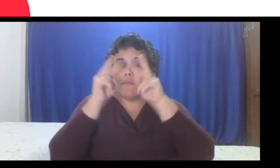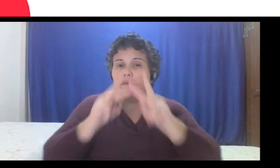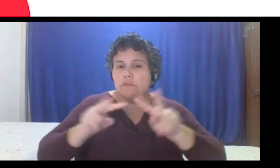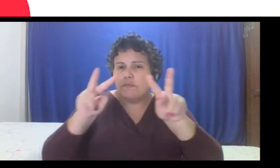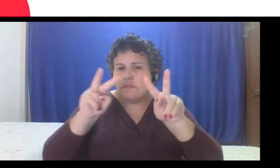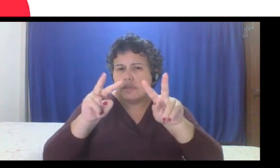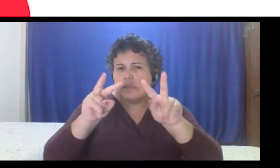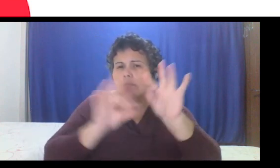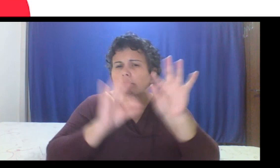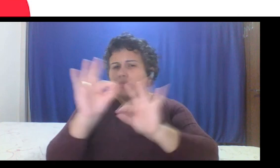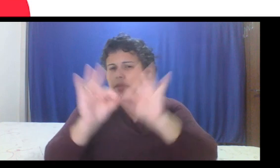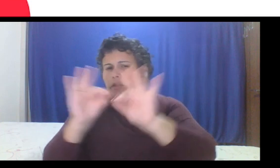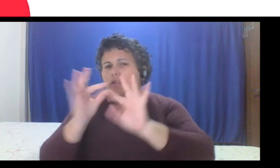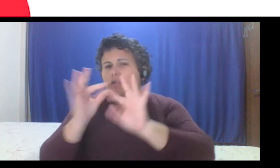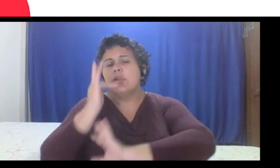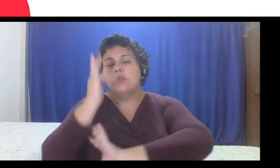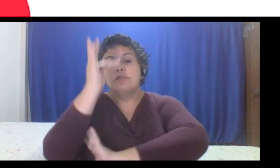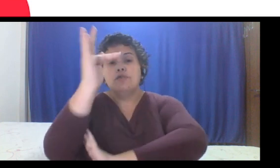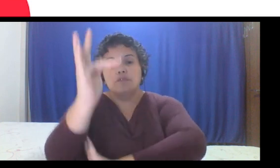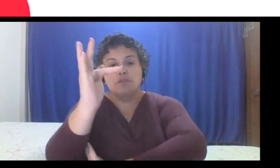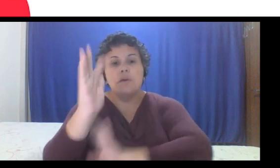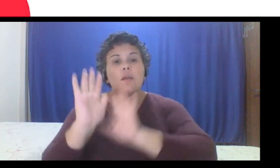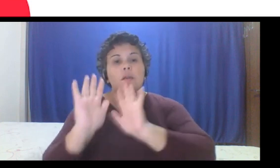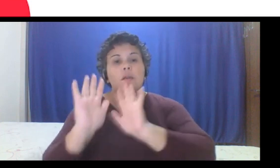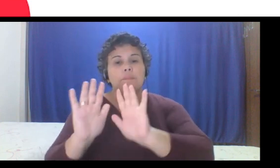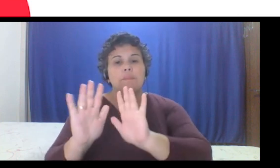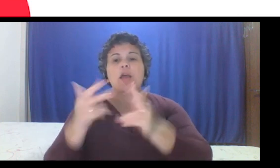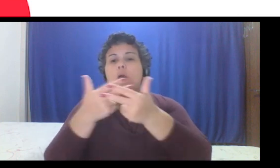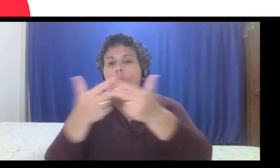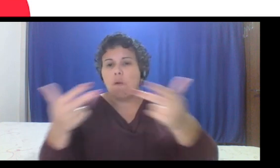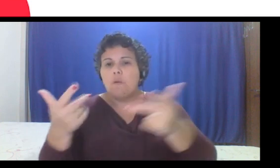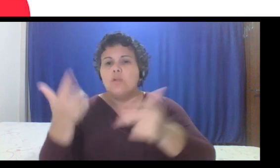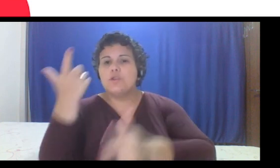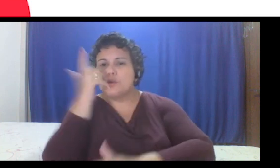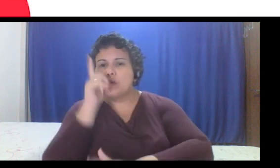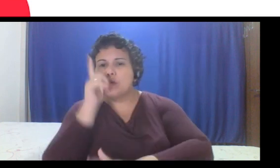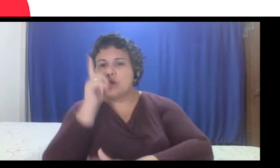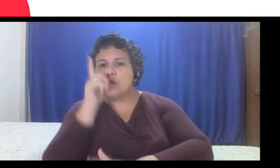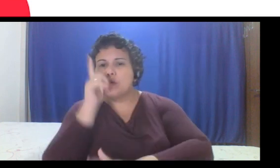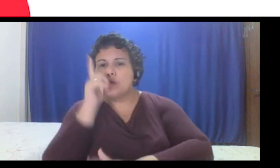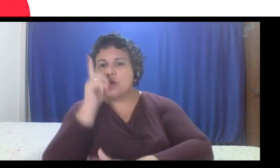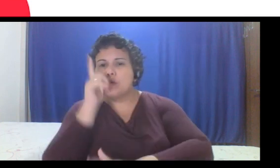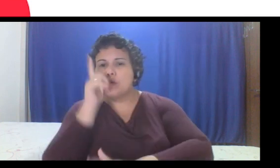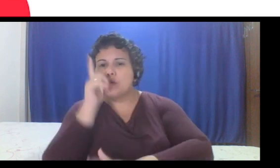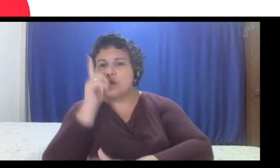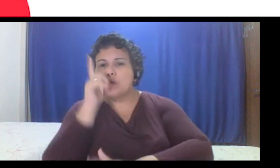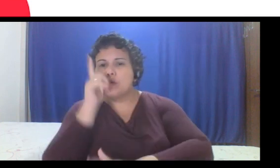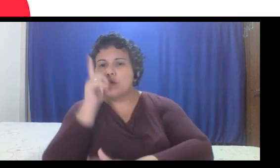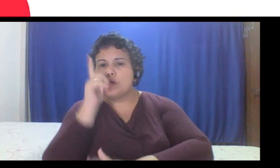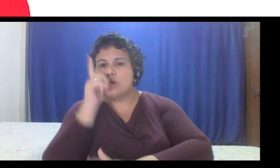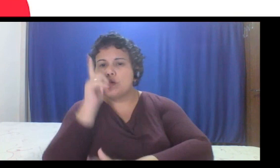mas que seja algo que eu consiga mudar mudar num determinado momento, se necessário.